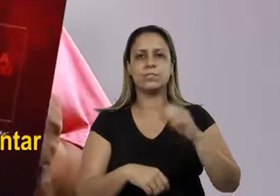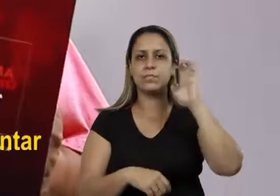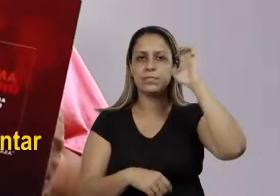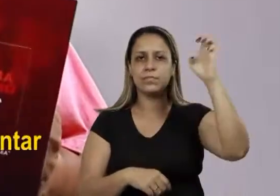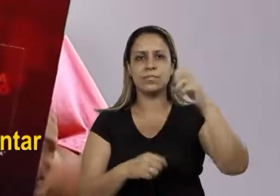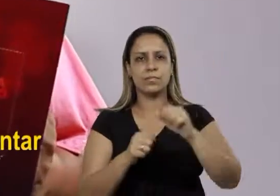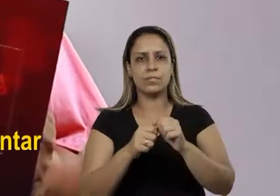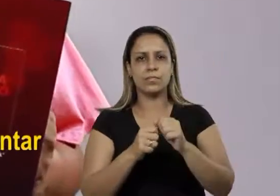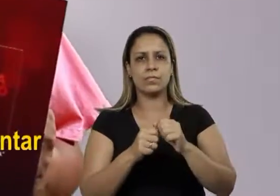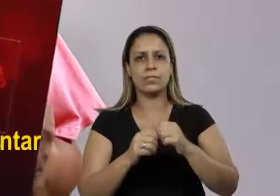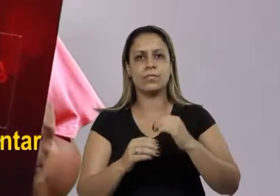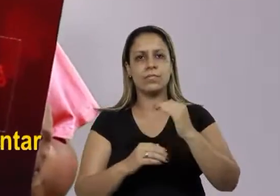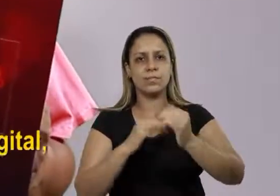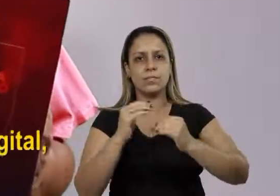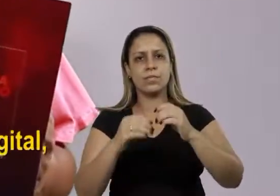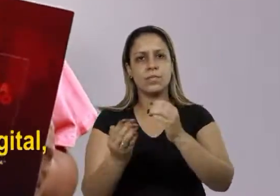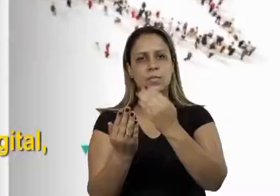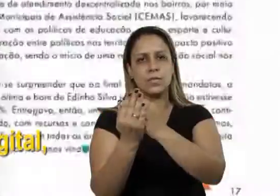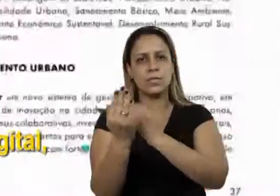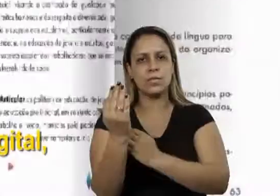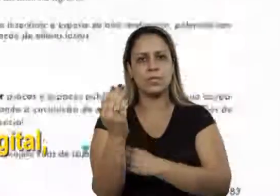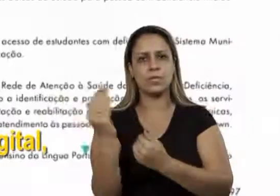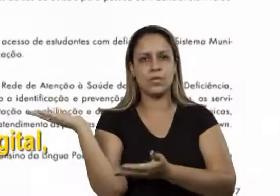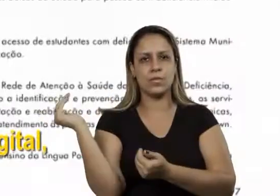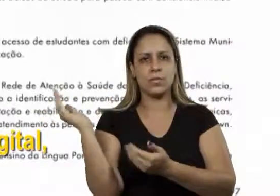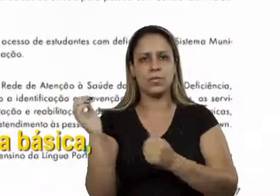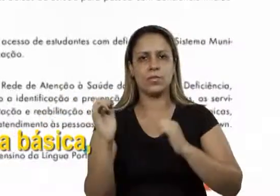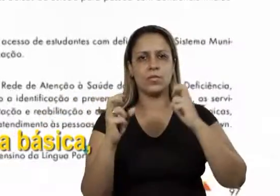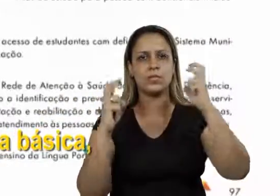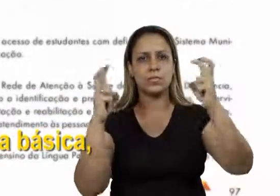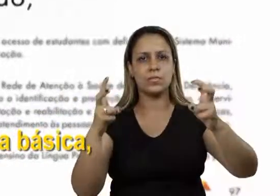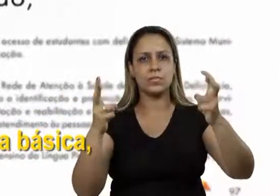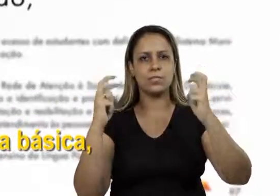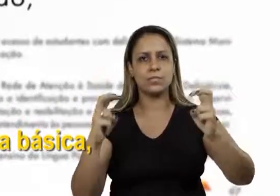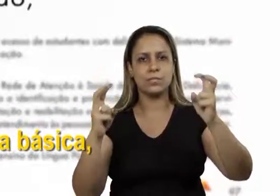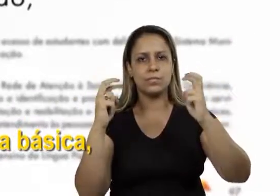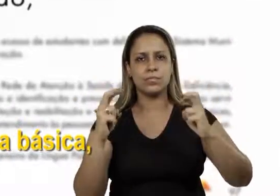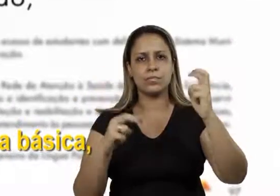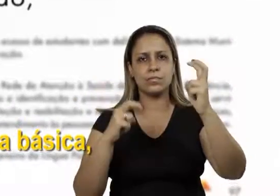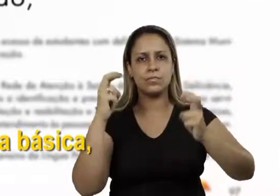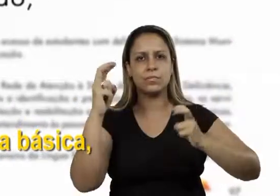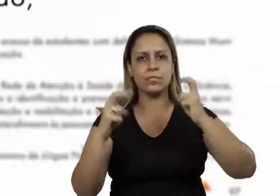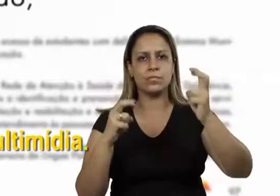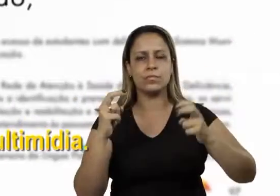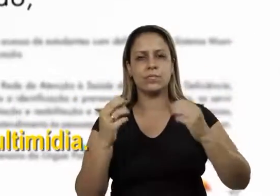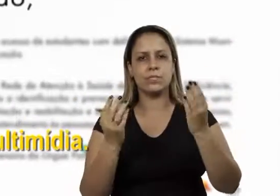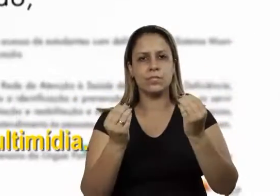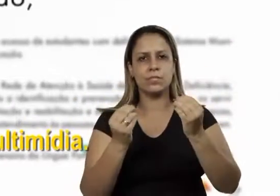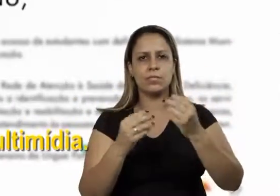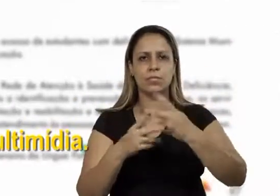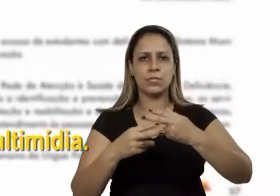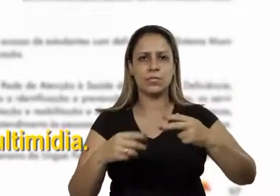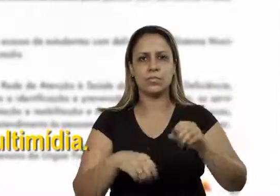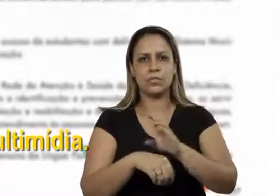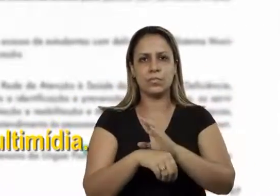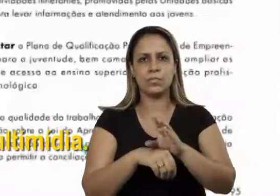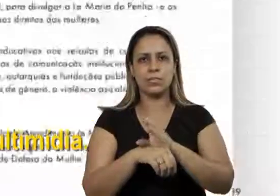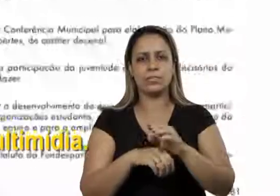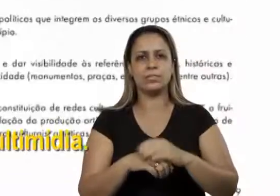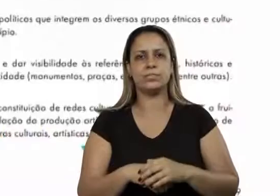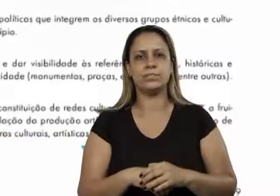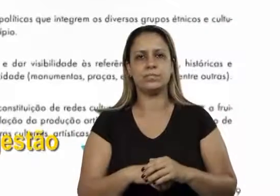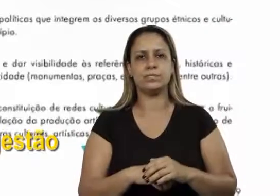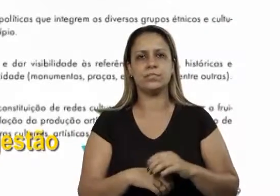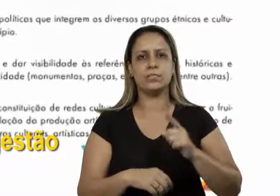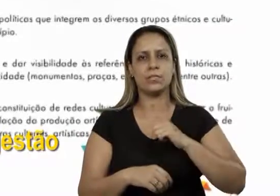Edinho vai ainda implementar programas de educação digital, cursos de software, informática básica, web design, programação e